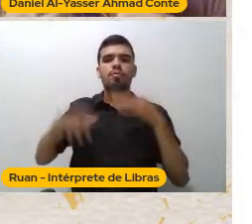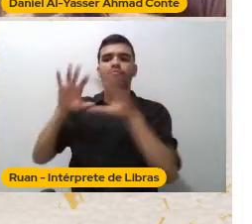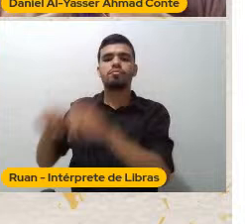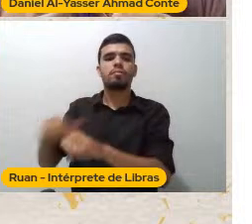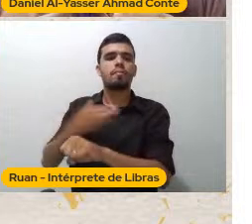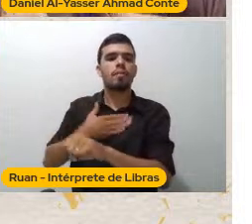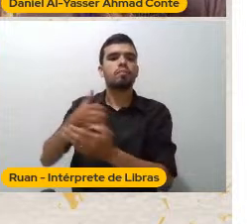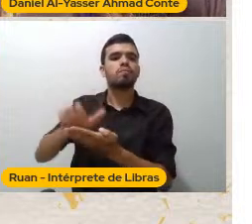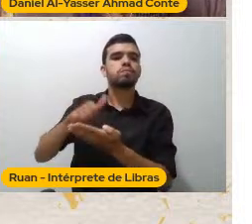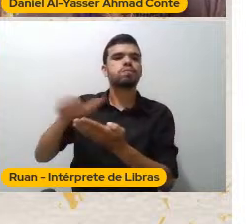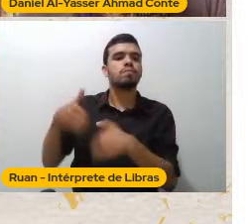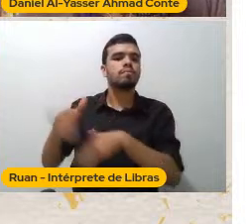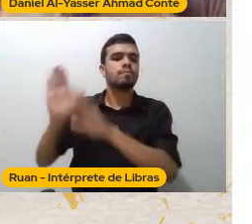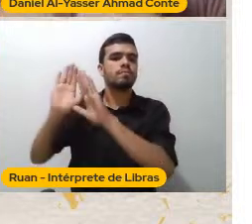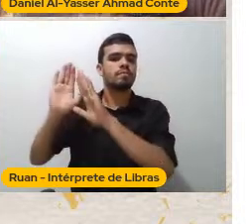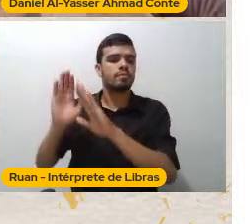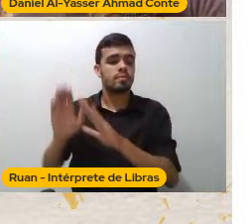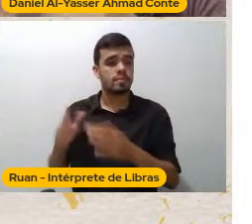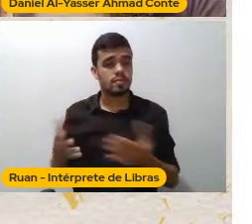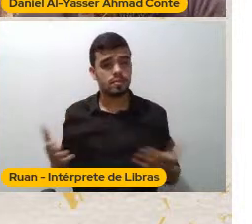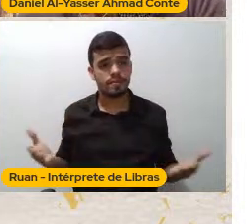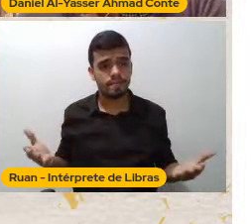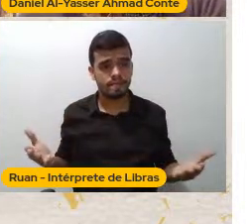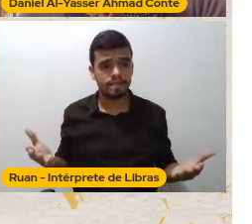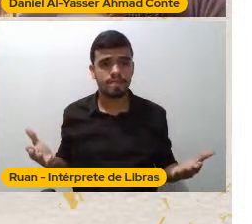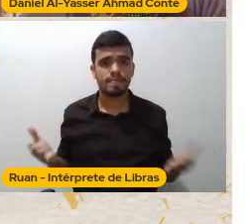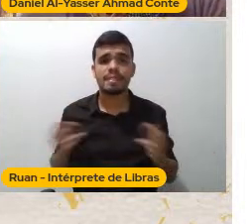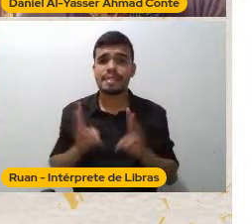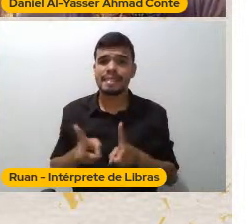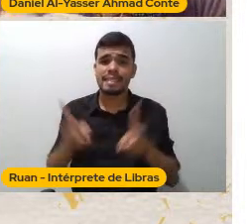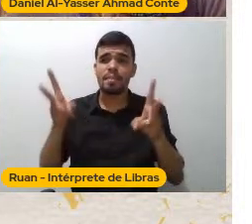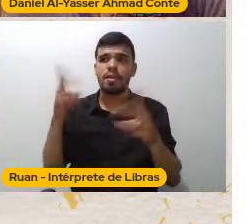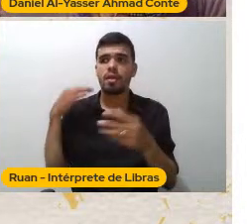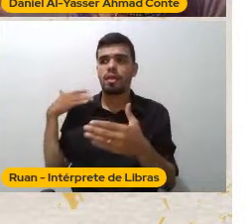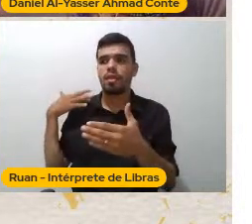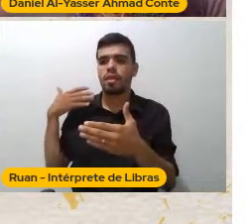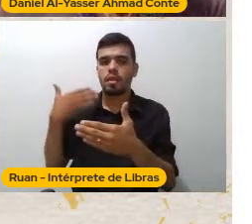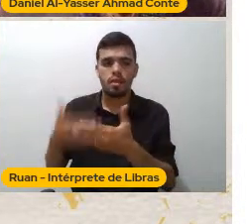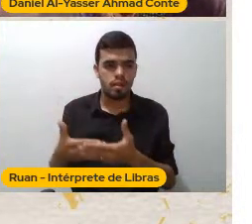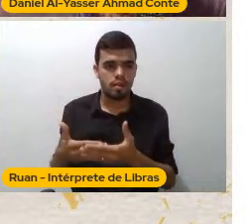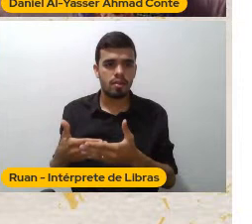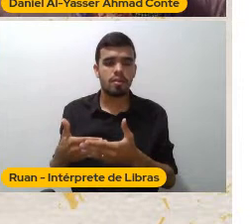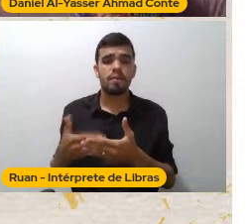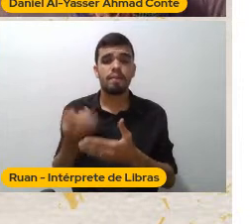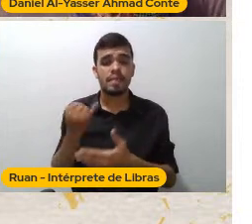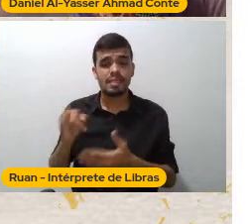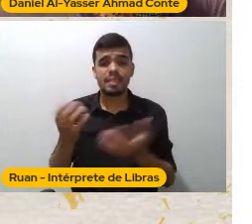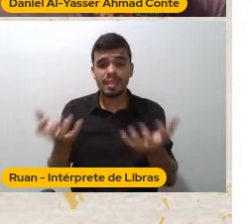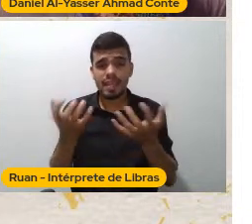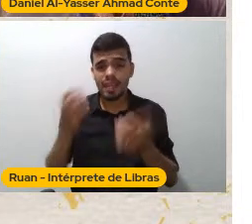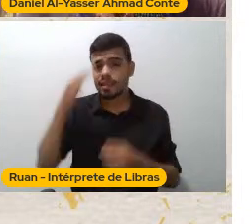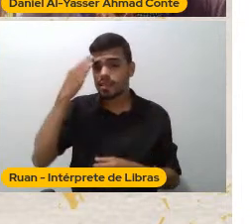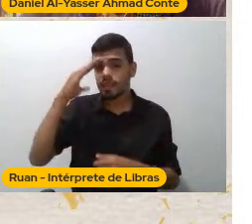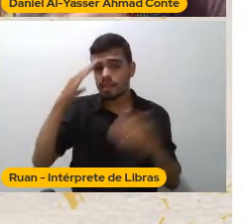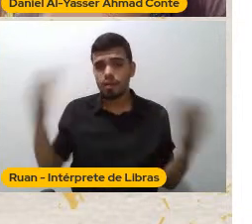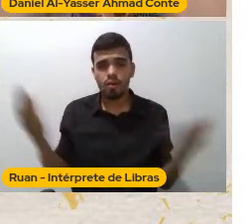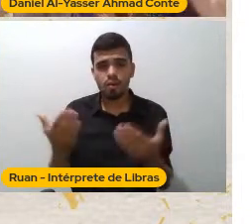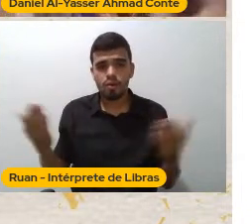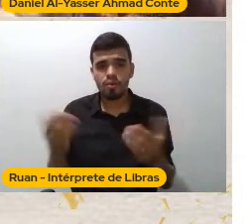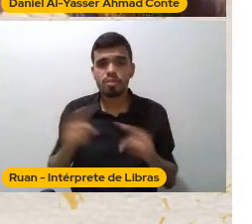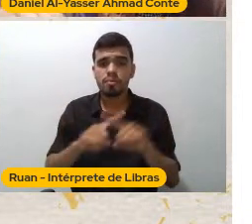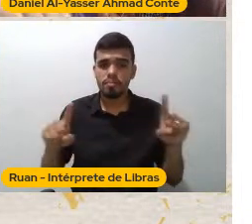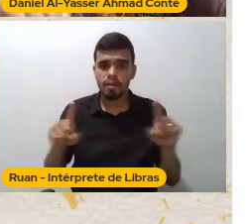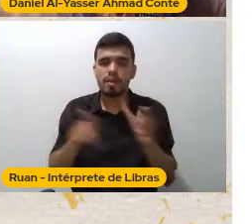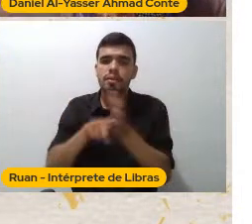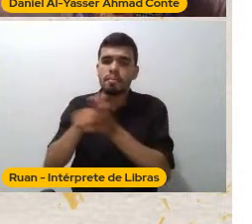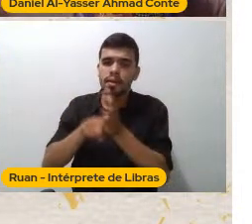Isso a gente tem que saber Se a gente quer entender Hoje O que é Muita gente que está falando Em decolonial Pós-colonial Não entende